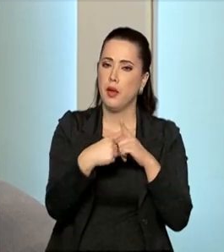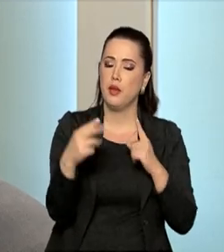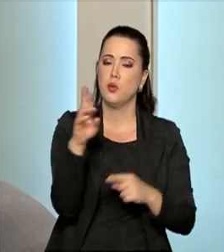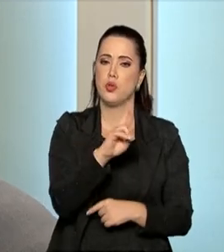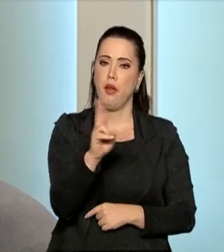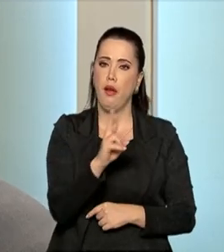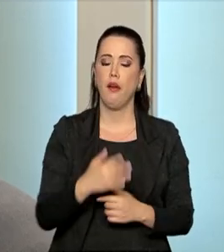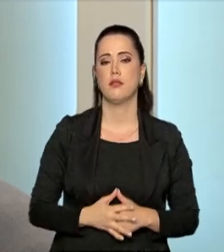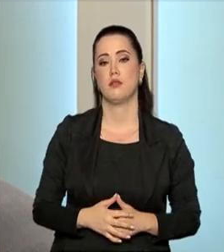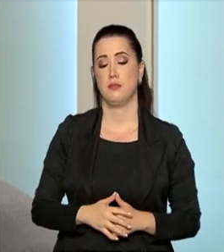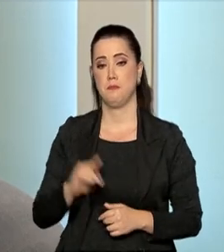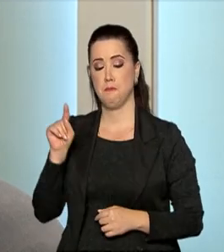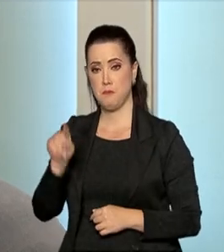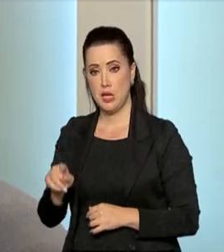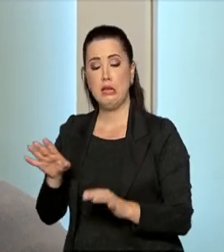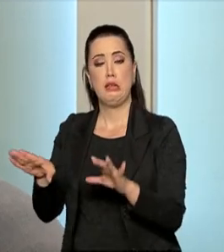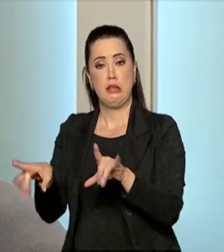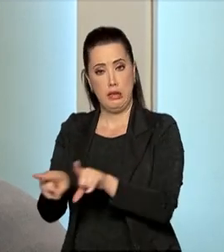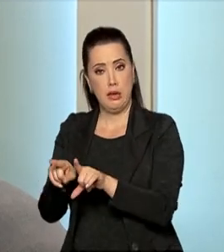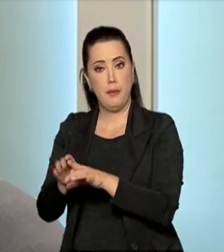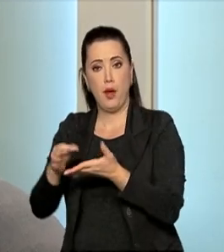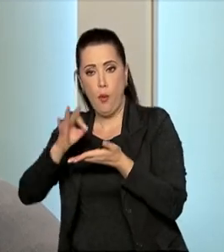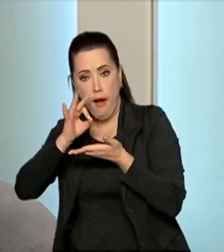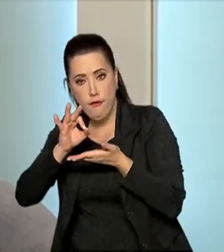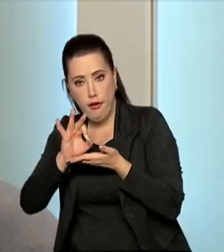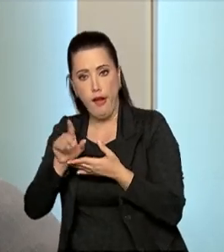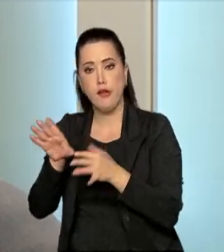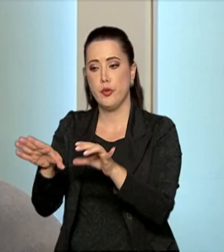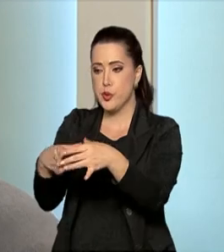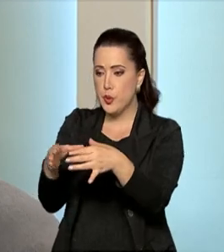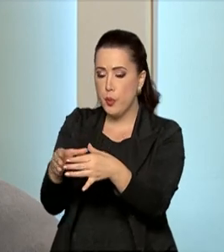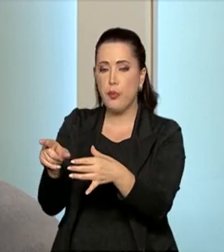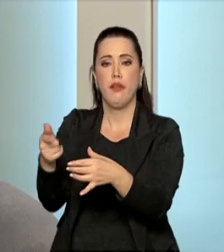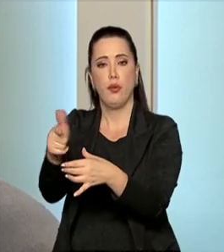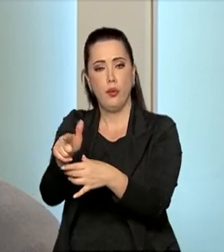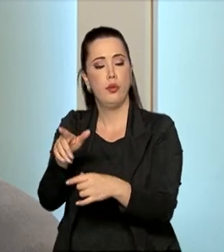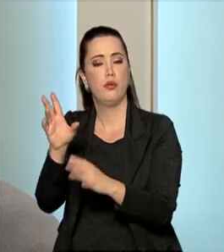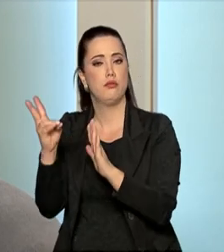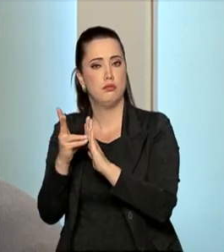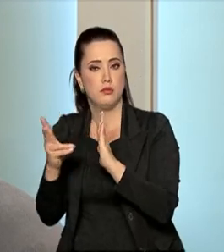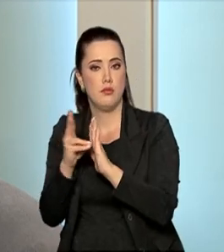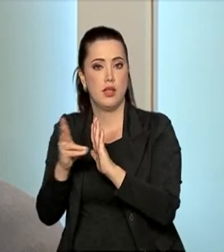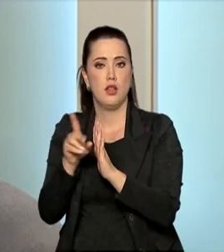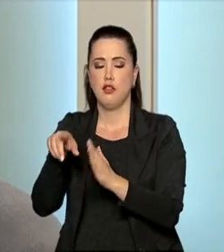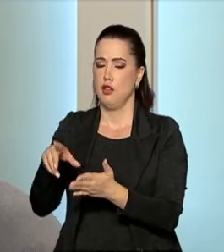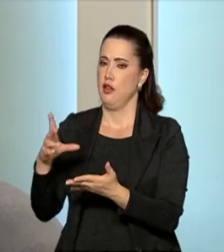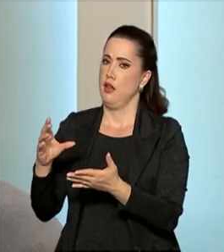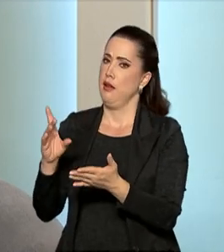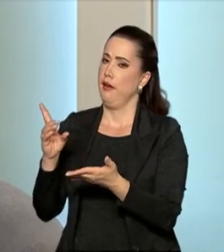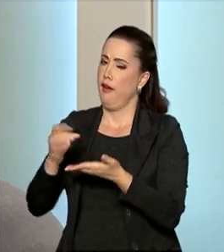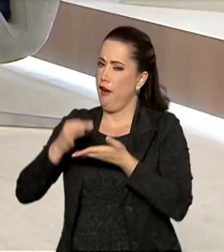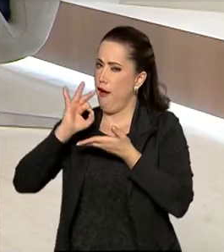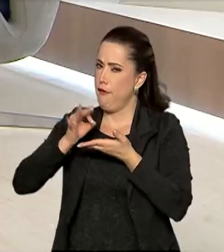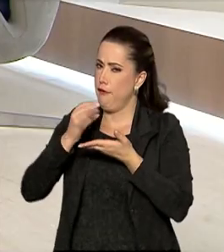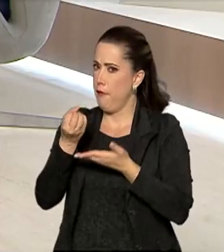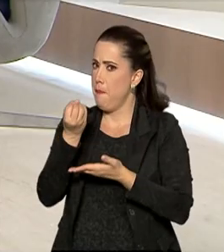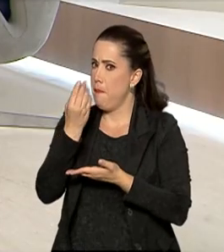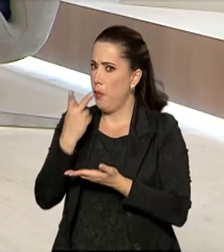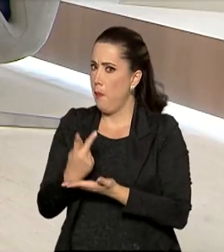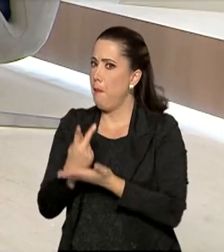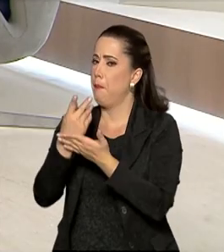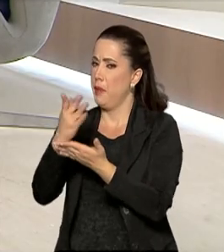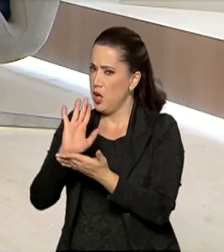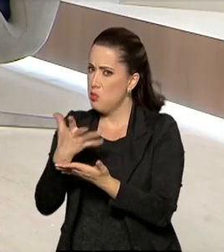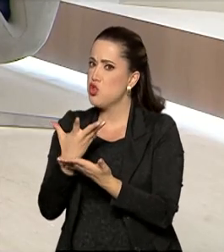café do Suruís. É um café premiado em uma parceria com as três corações, a empresa.